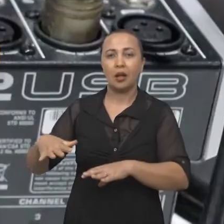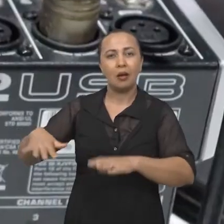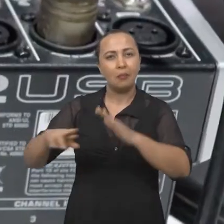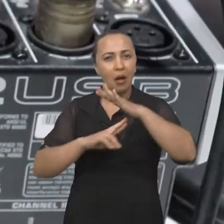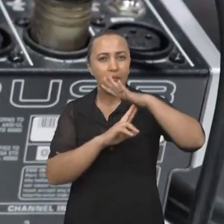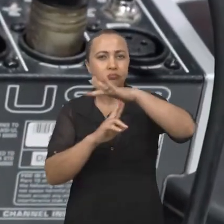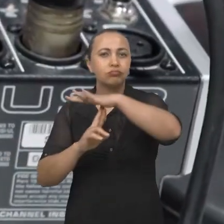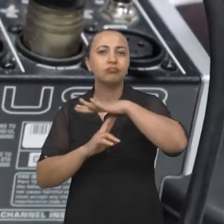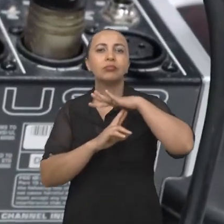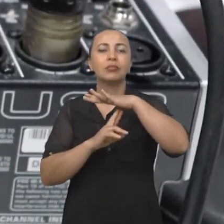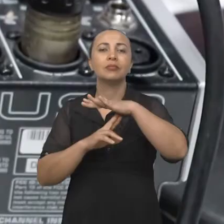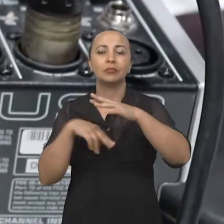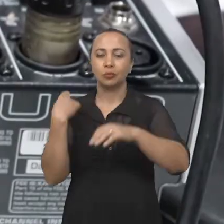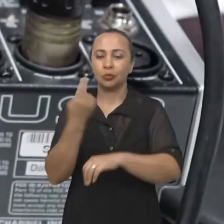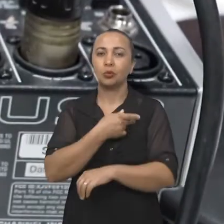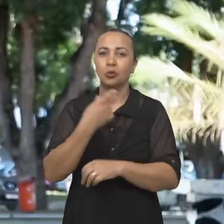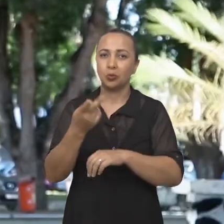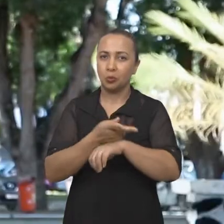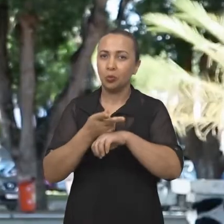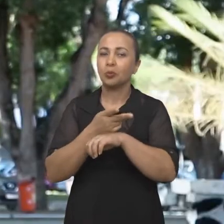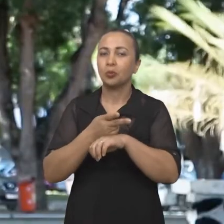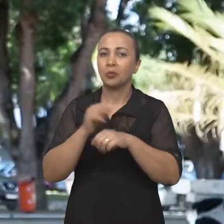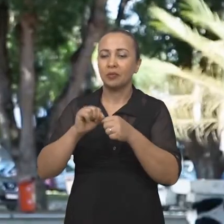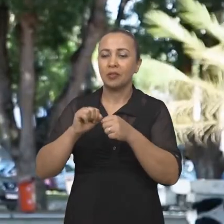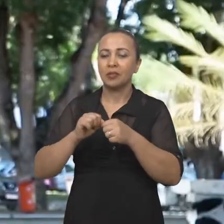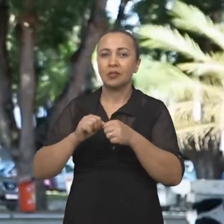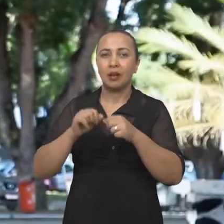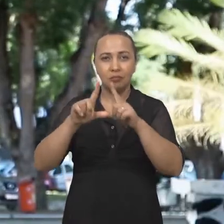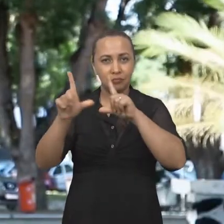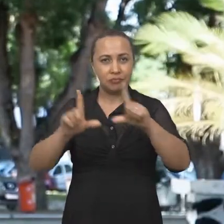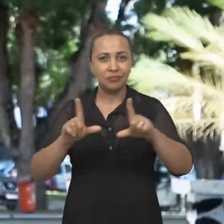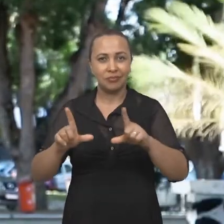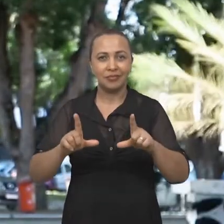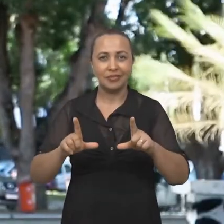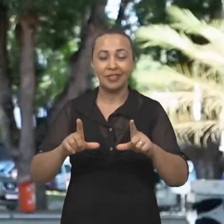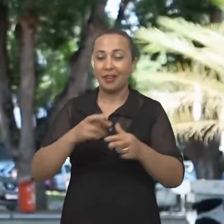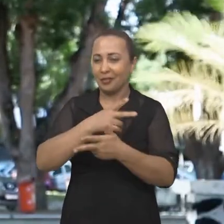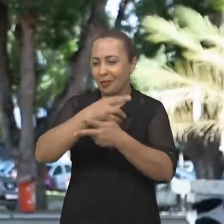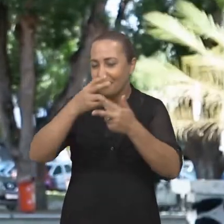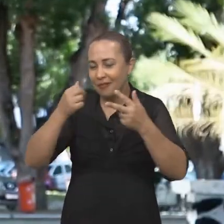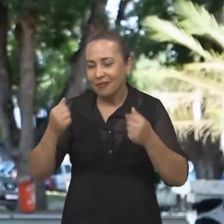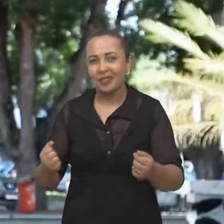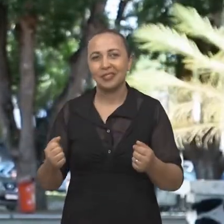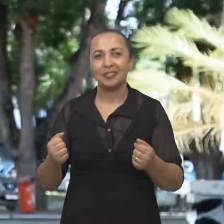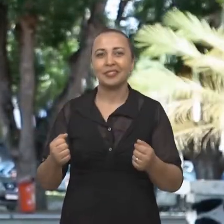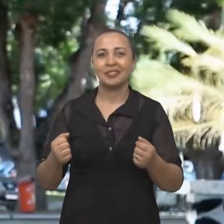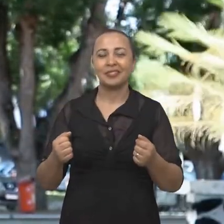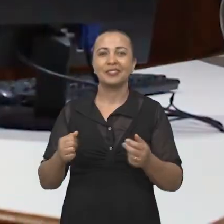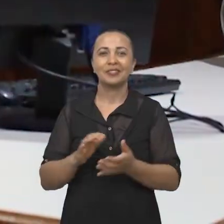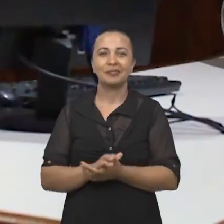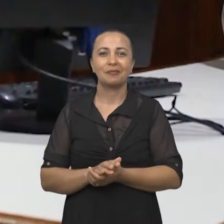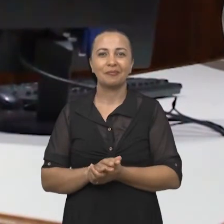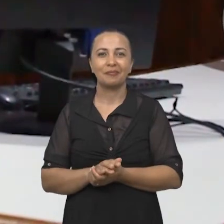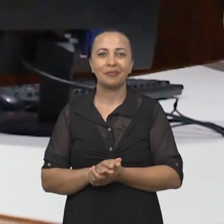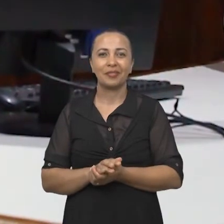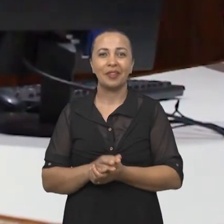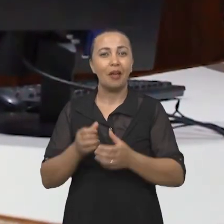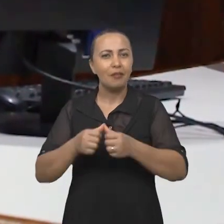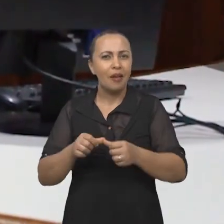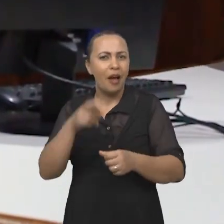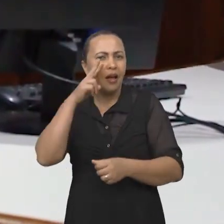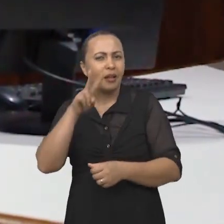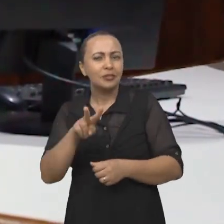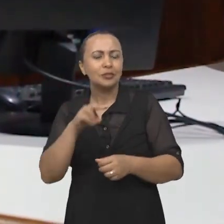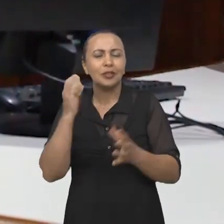como o meio ambiente. A gente busca fazer um programa transversal e é isso, interagindo ali com os ouvintes da melhor maneira. É, então fica